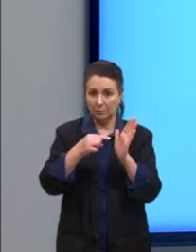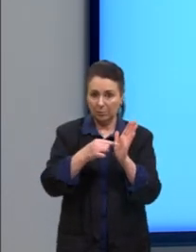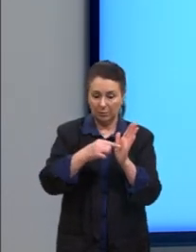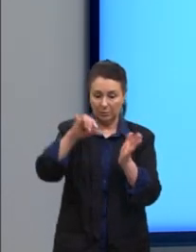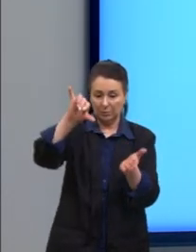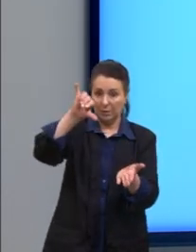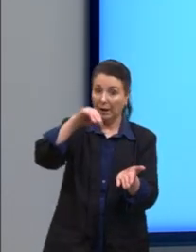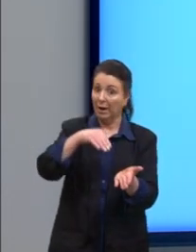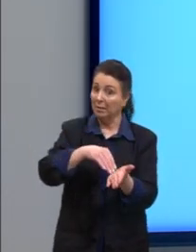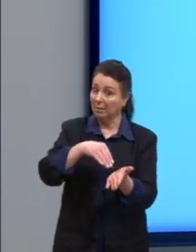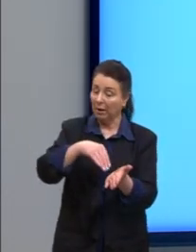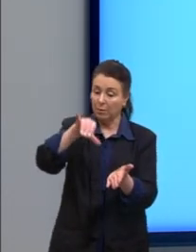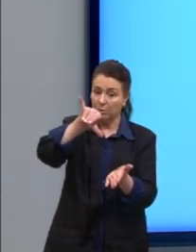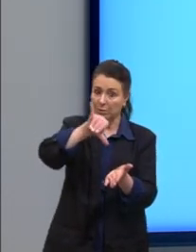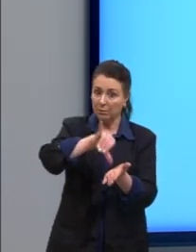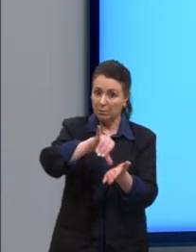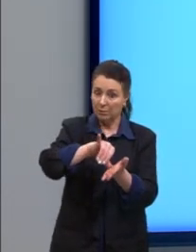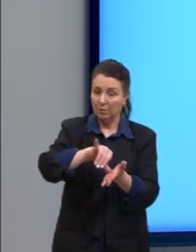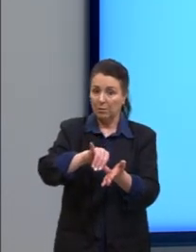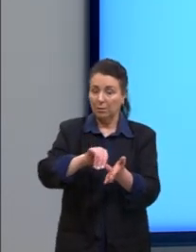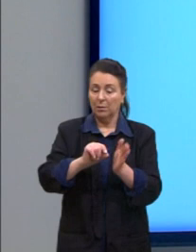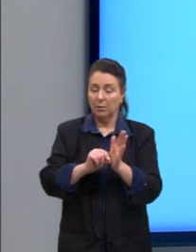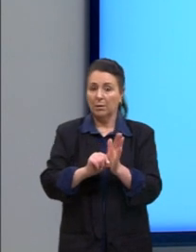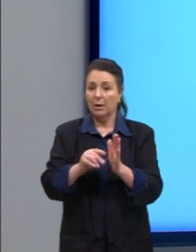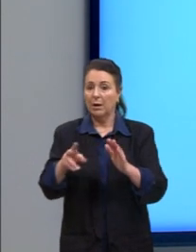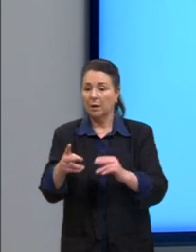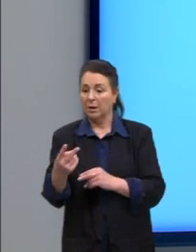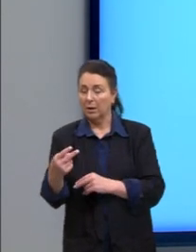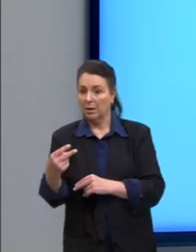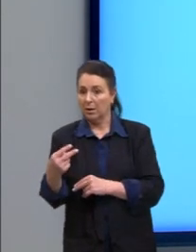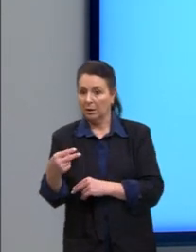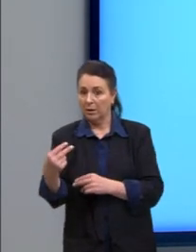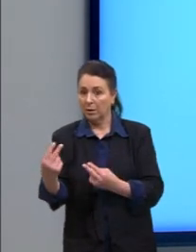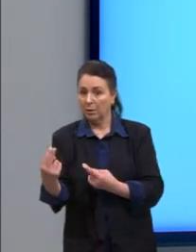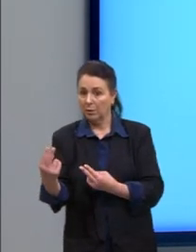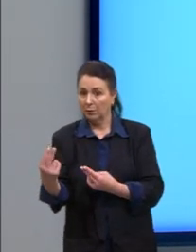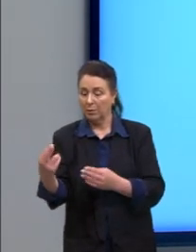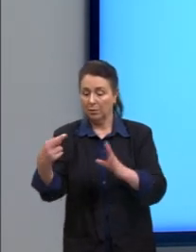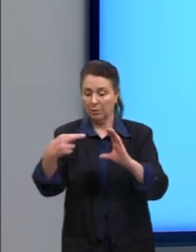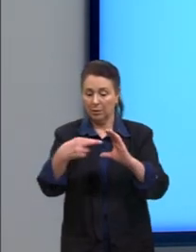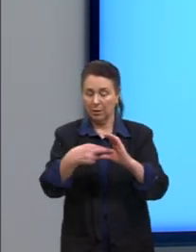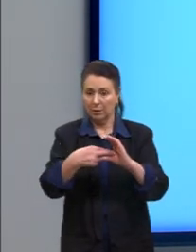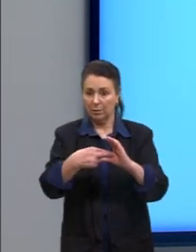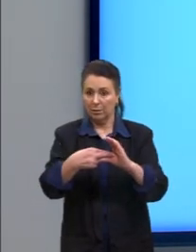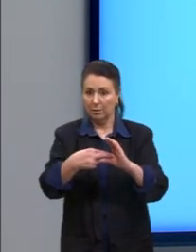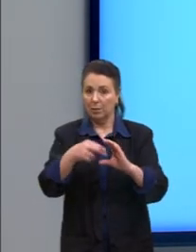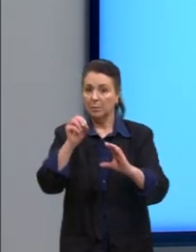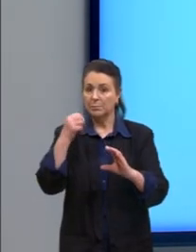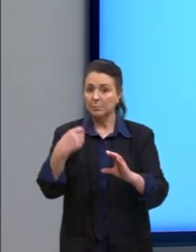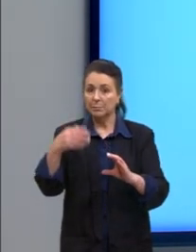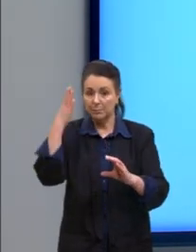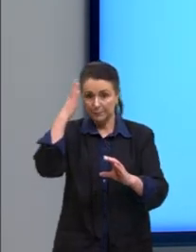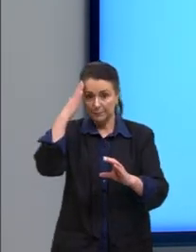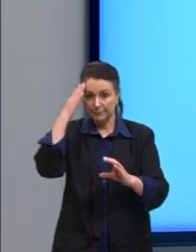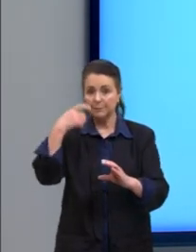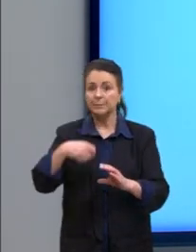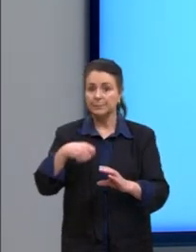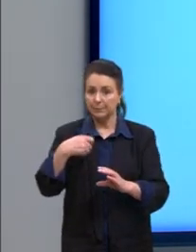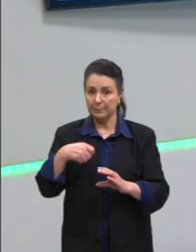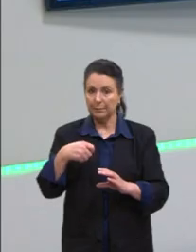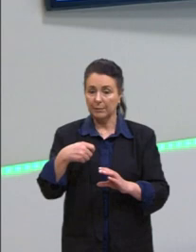centro, ela é ou não, né, igual ao raio, a gente precisa dessa posição. Então, ou está dentro da